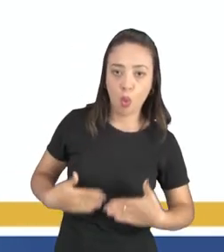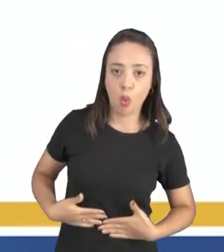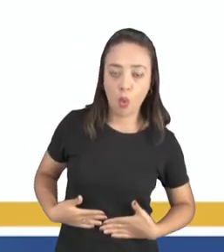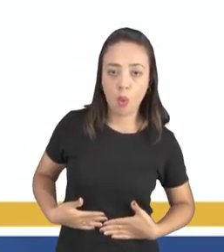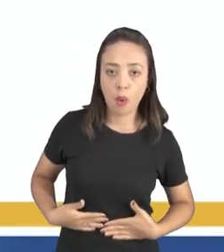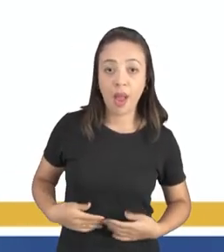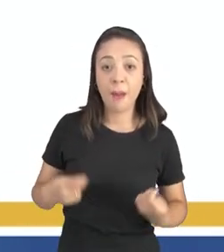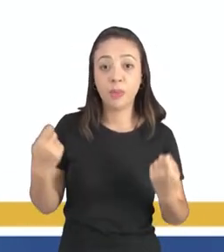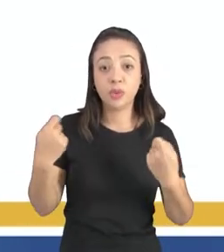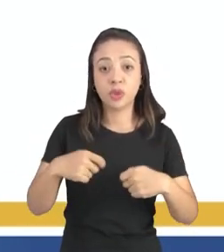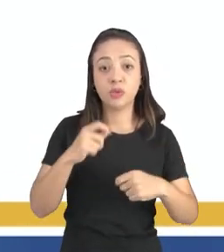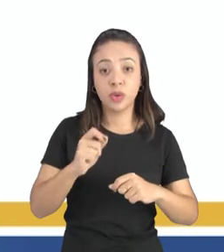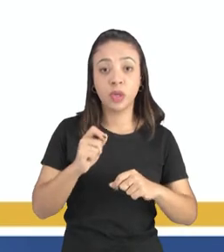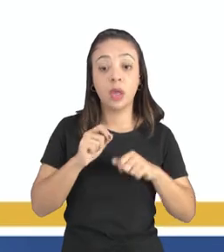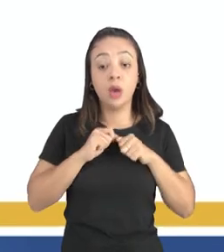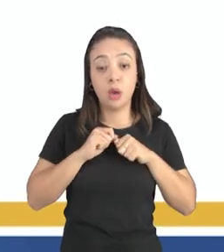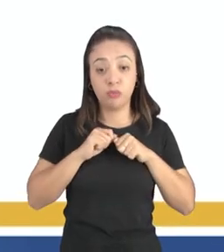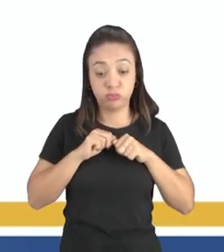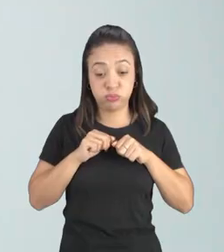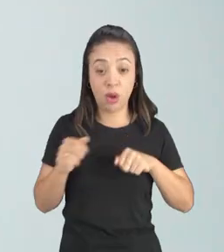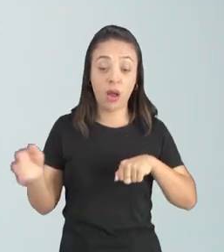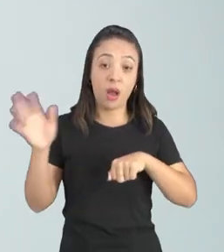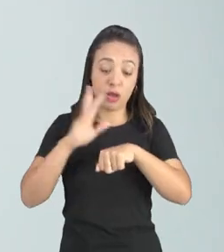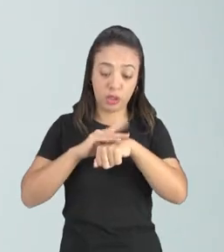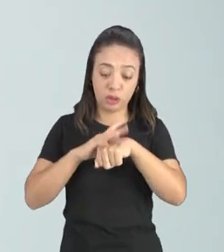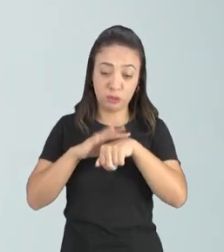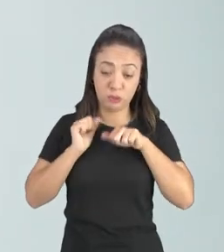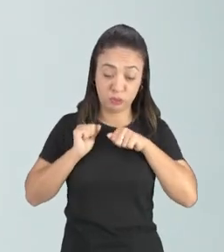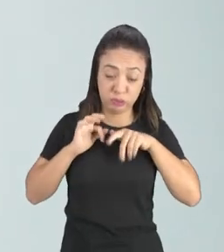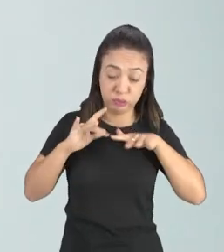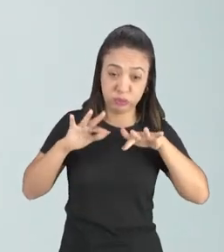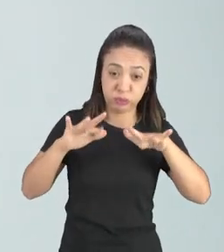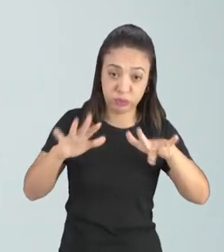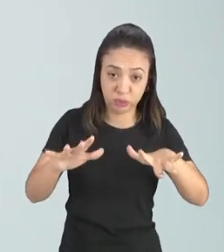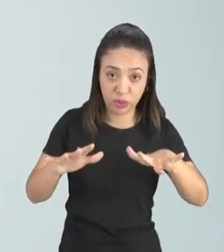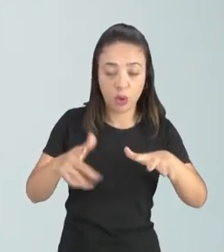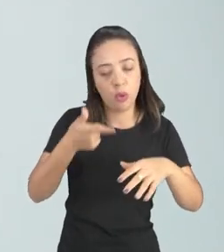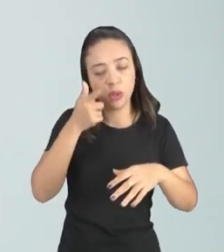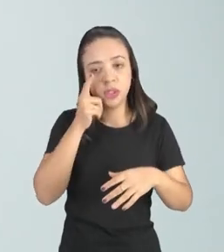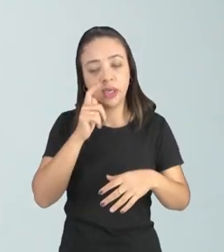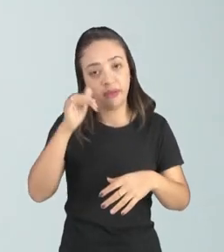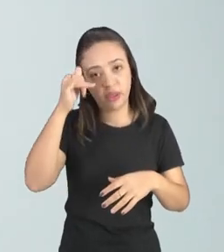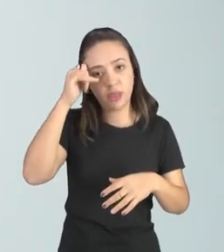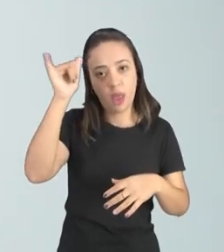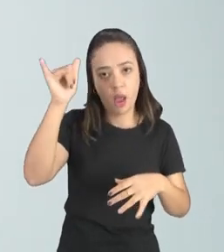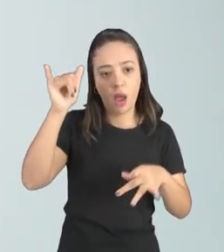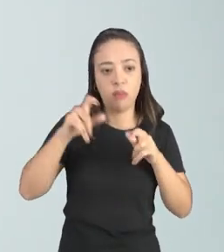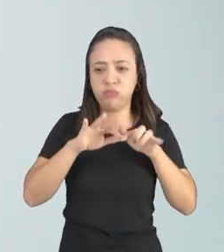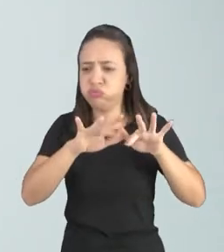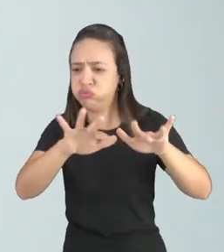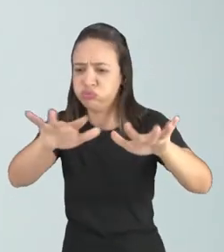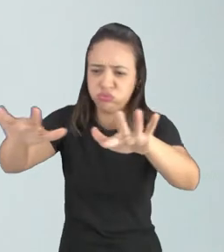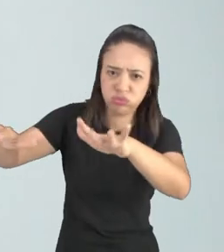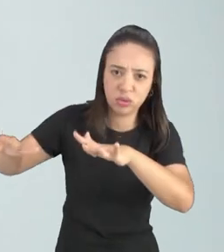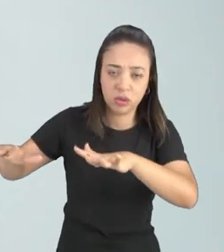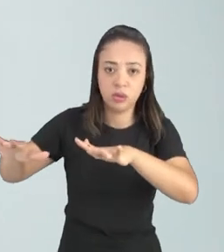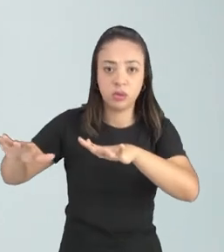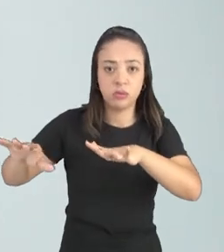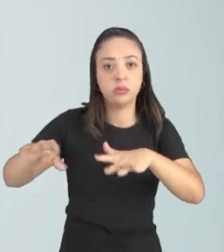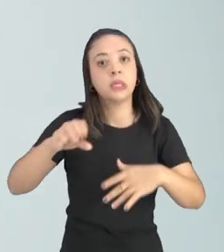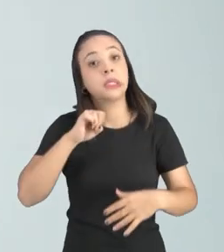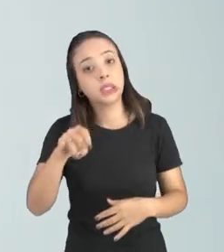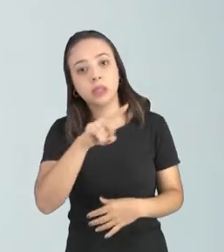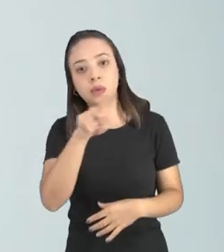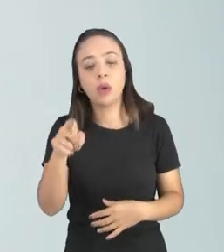pode ser contida né a proliferação ela vai ser evitada e aí seminação também ou seja se tiver bem de